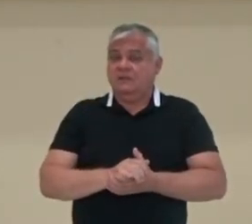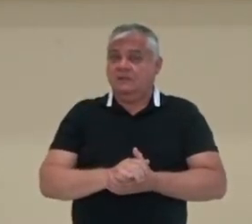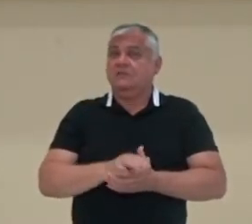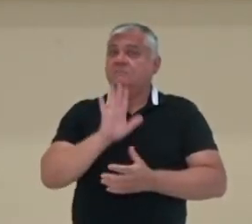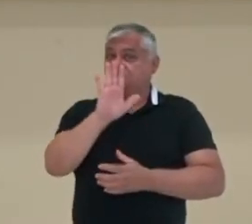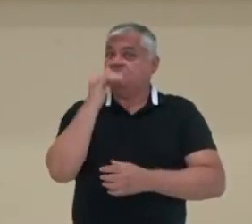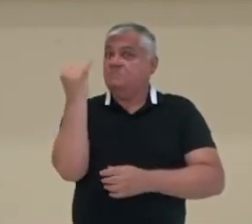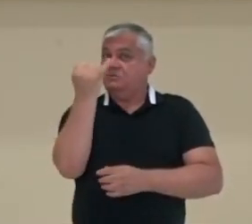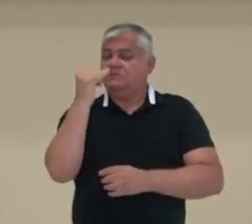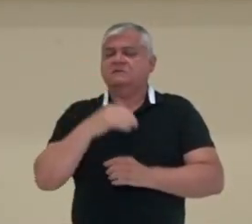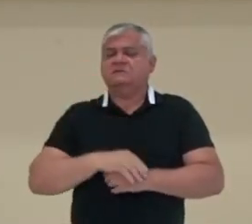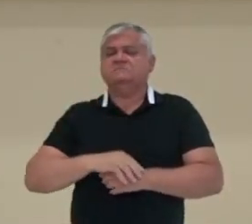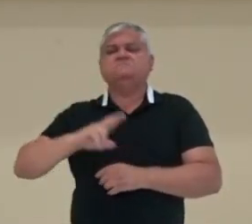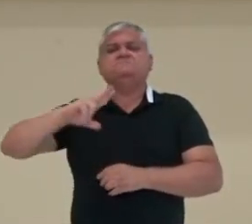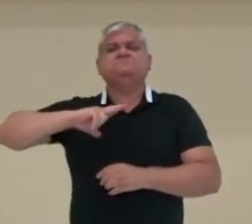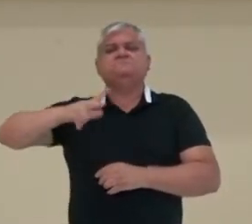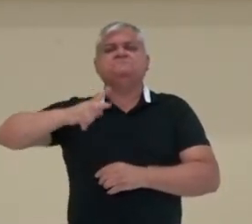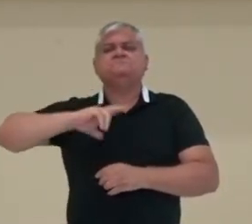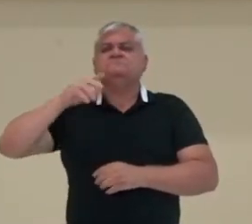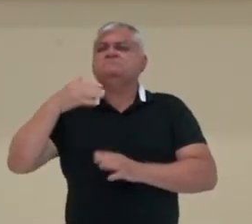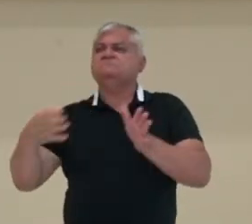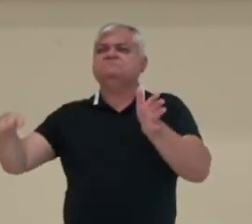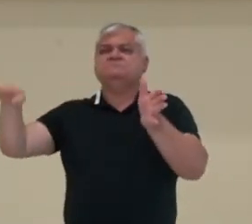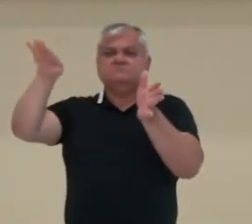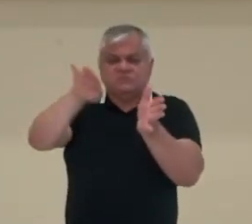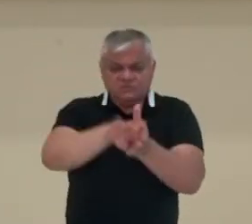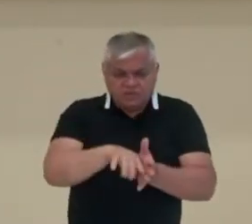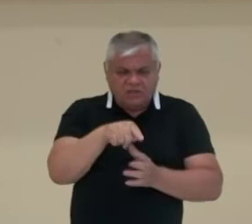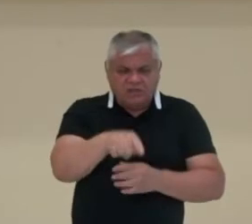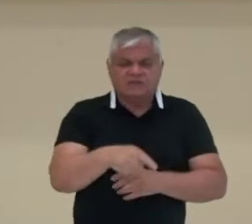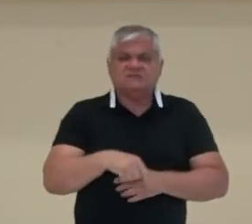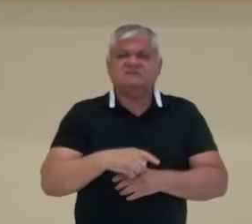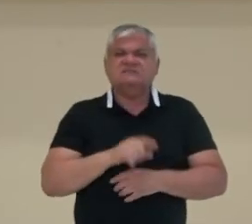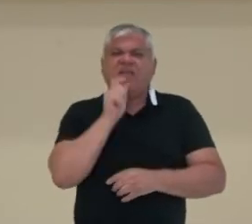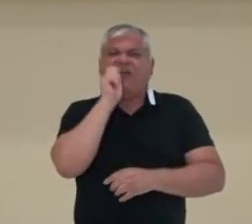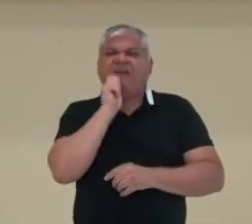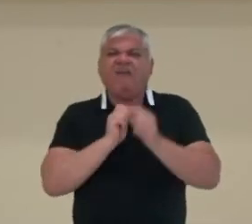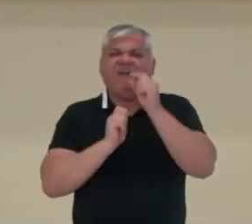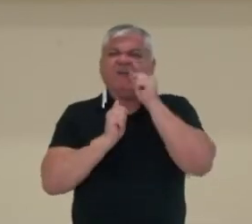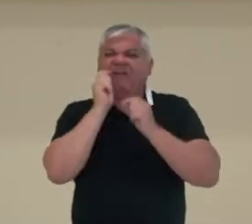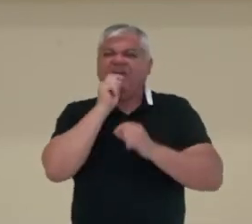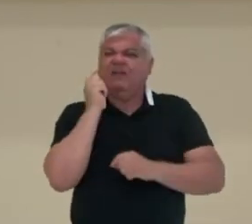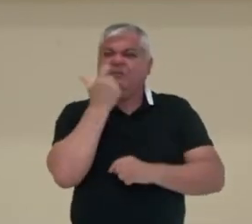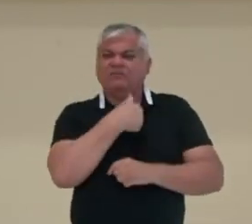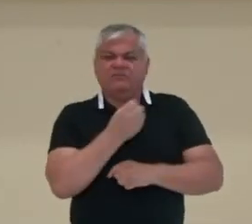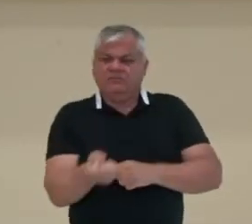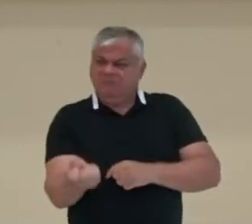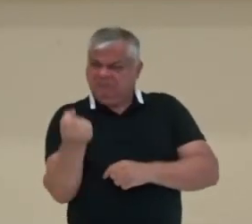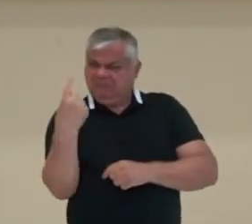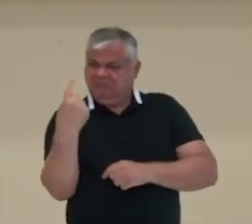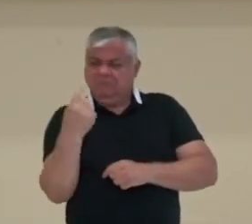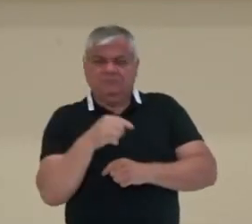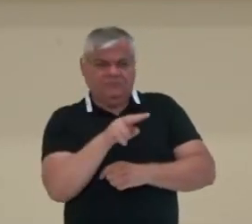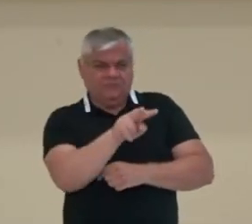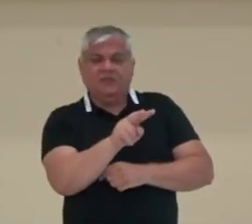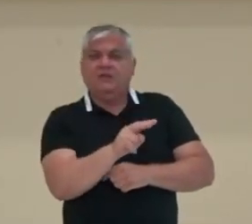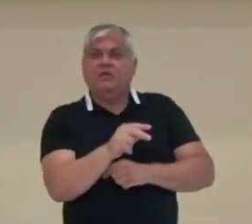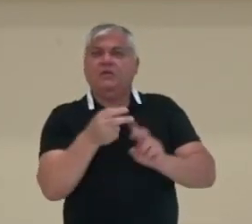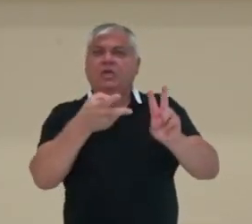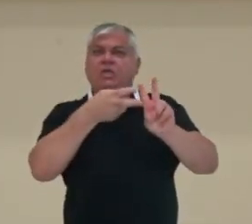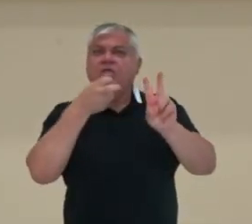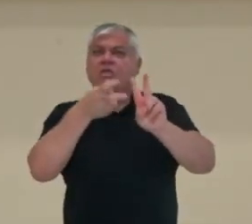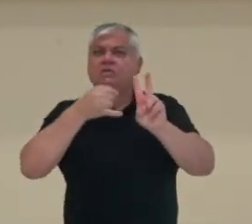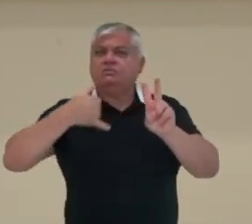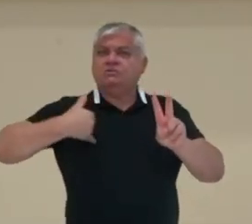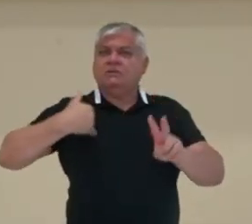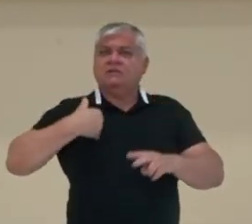1500, faltando o dente na boca, porque não tinham o costume de higienizar a boca lá na Europa. Olharam assim para os indígenas, 40, 50, 60 anos,